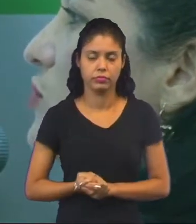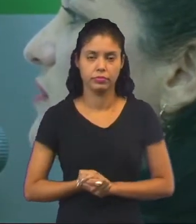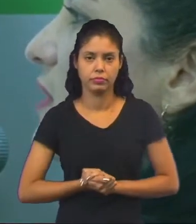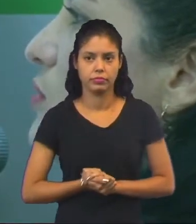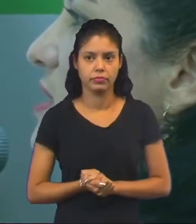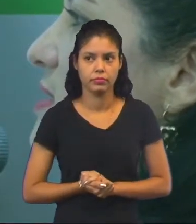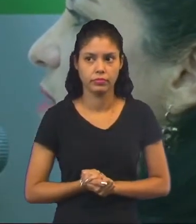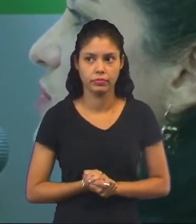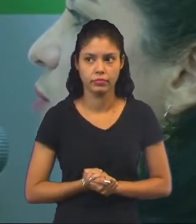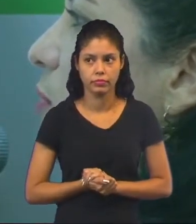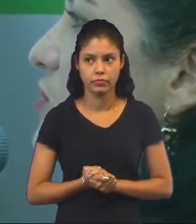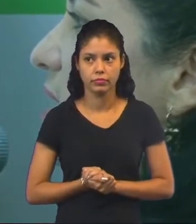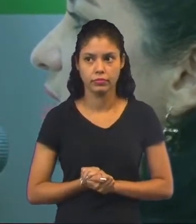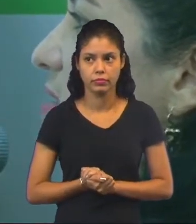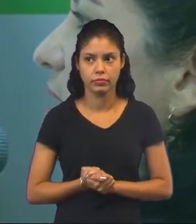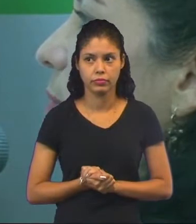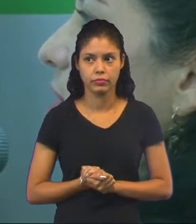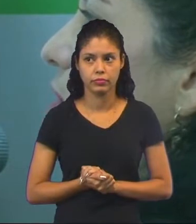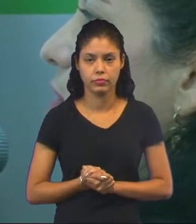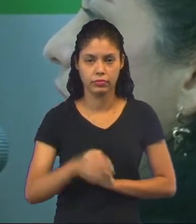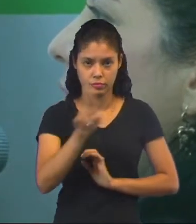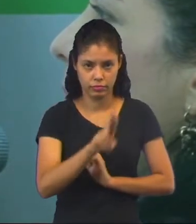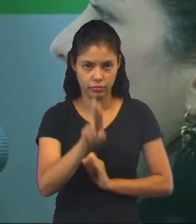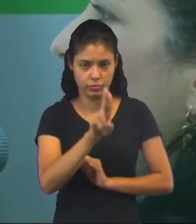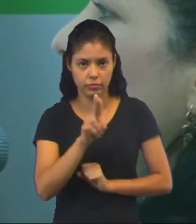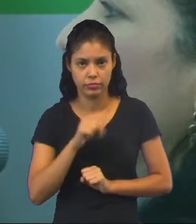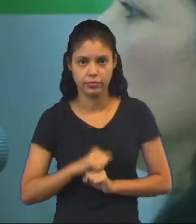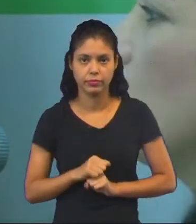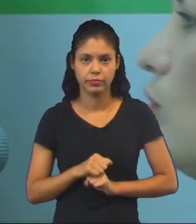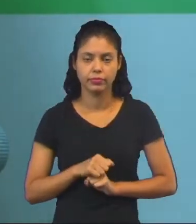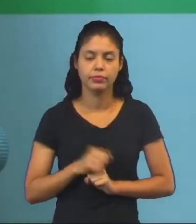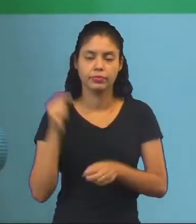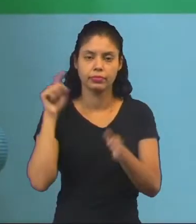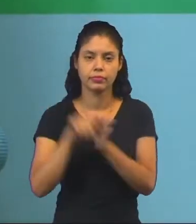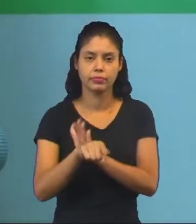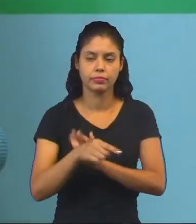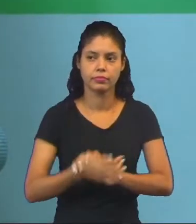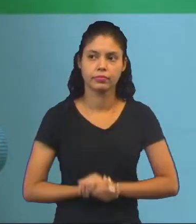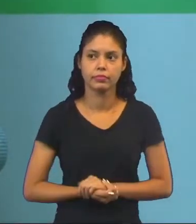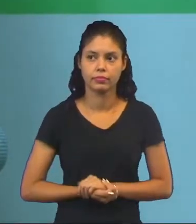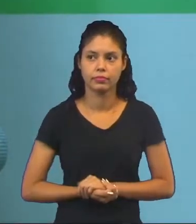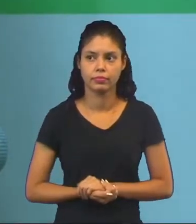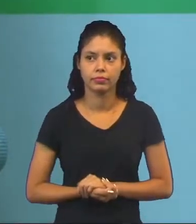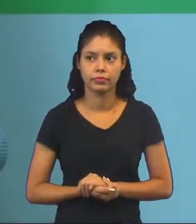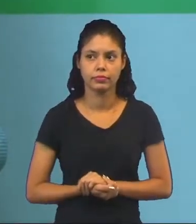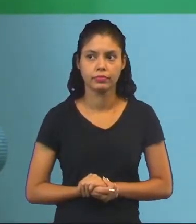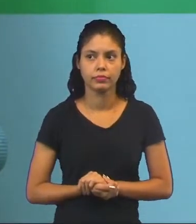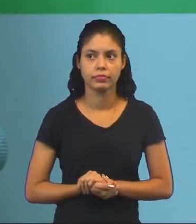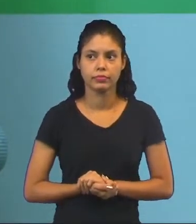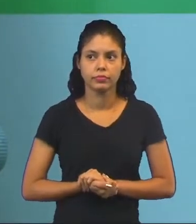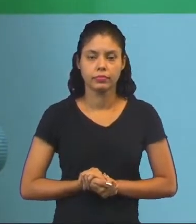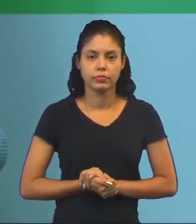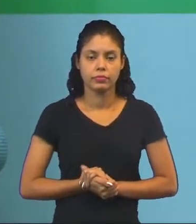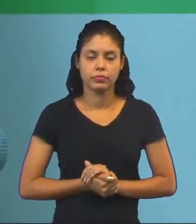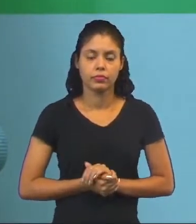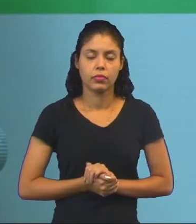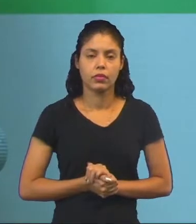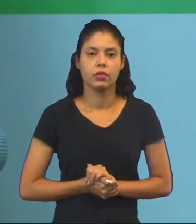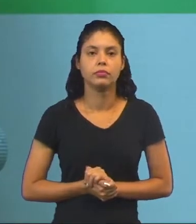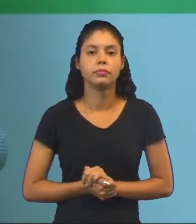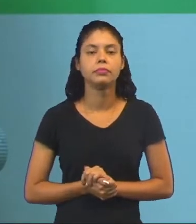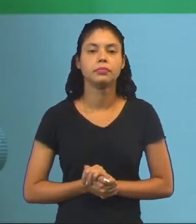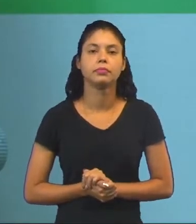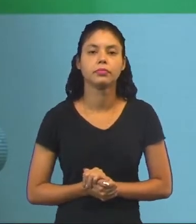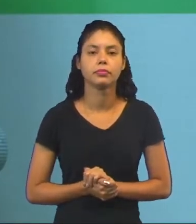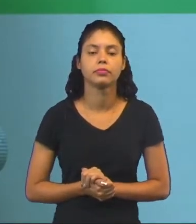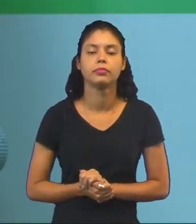A gente acabou de ver os exemplos, eu posso usar esse verbo aqui, ó. Perguntou. Dois pontos, né? Indica que ele vai fazer uma